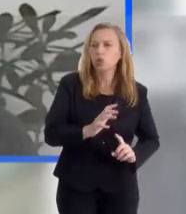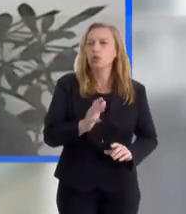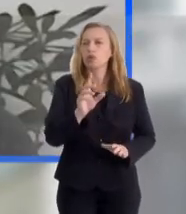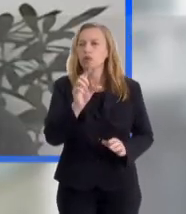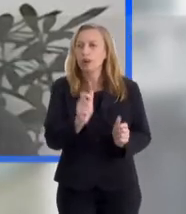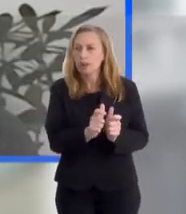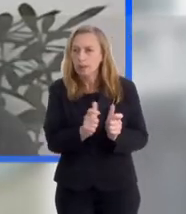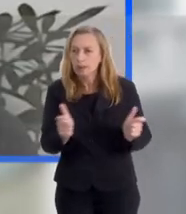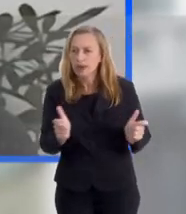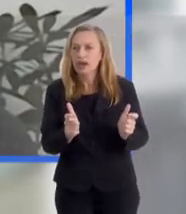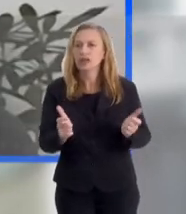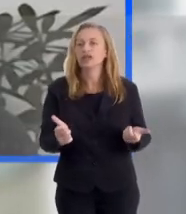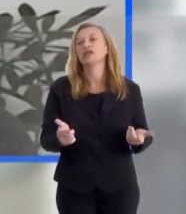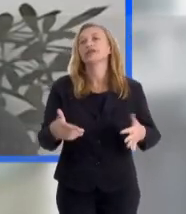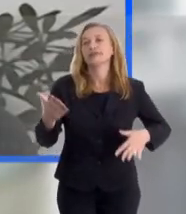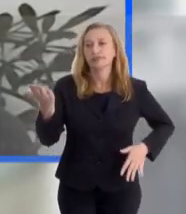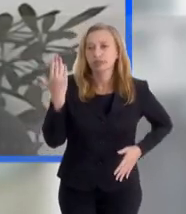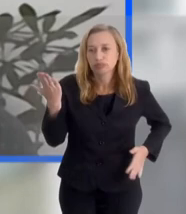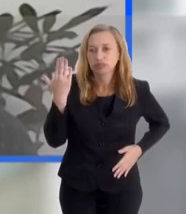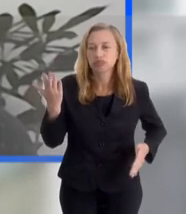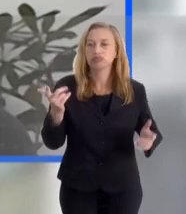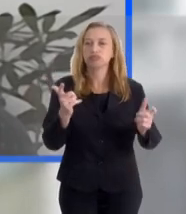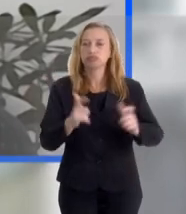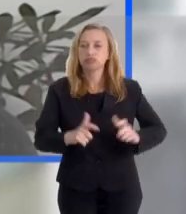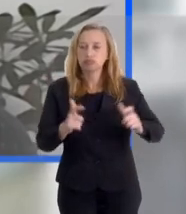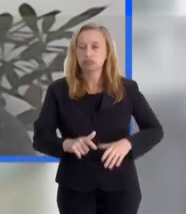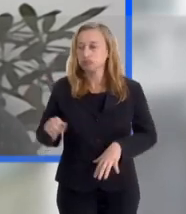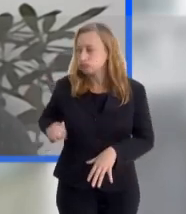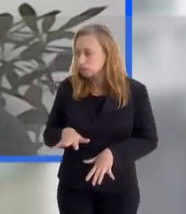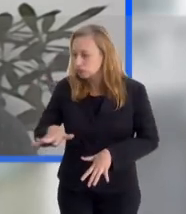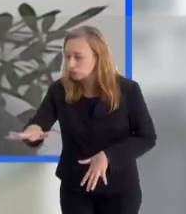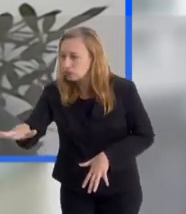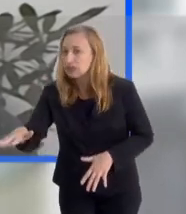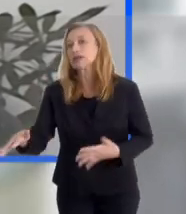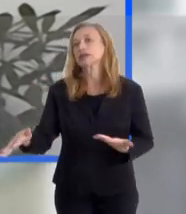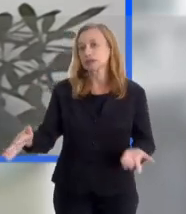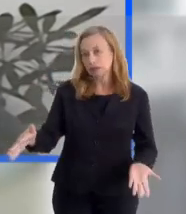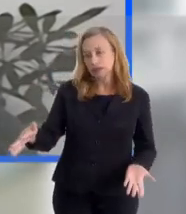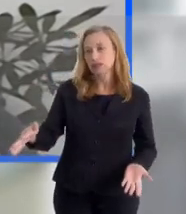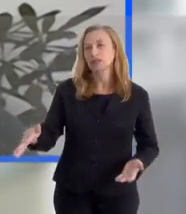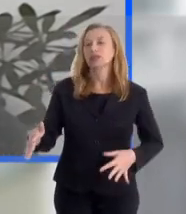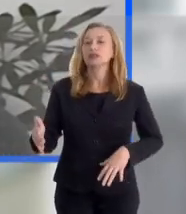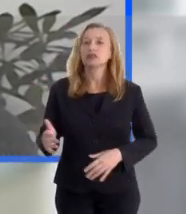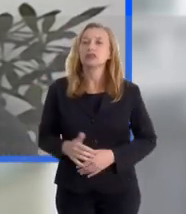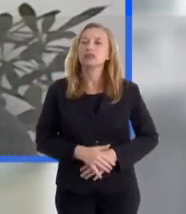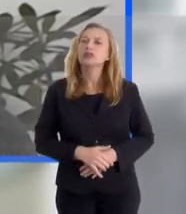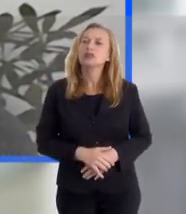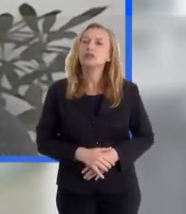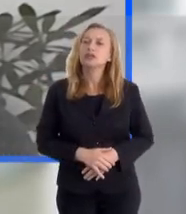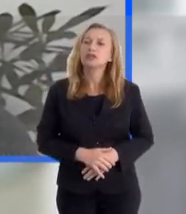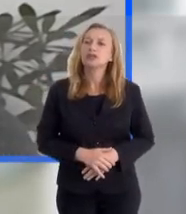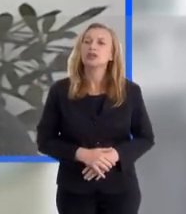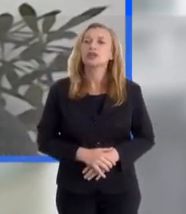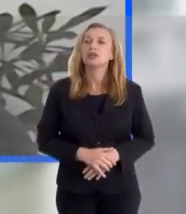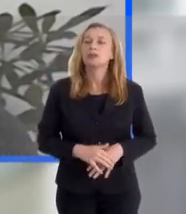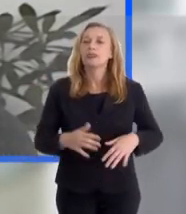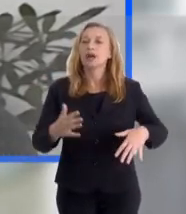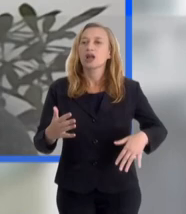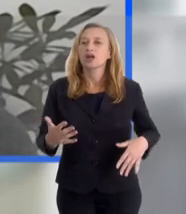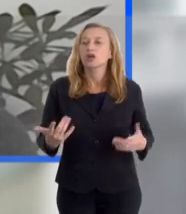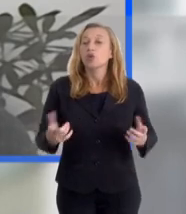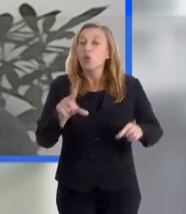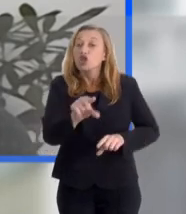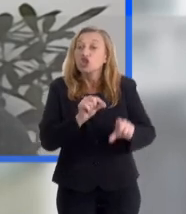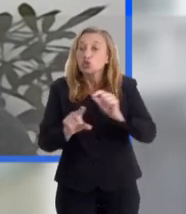existe uma repressão maior, isso tem a ver com a criminalização dos territórios de favela e periferias, né?